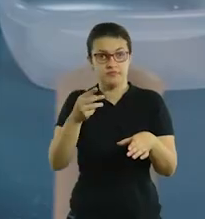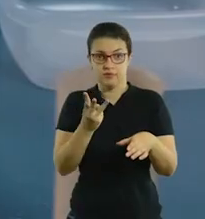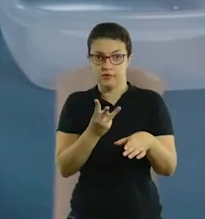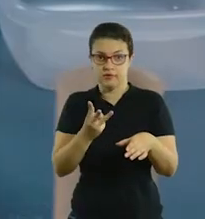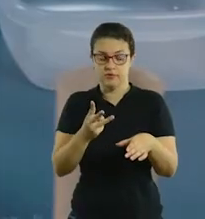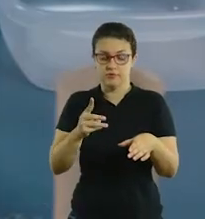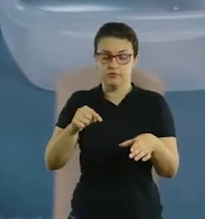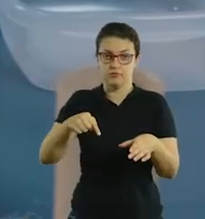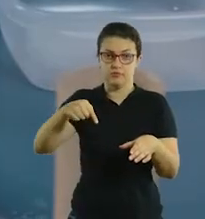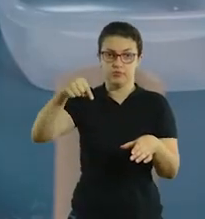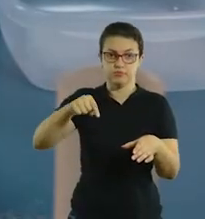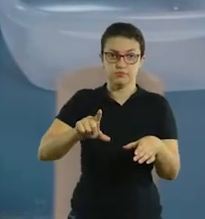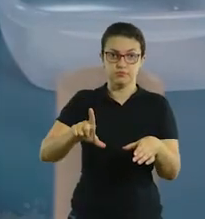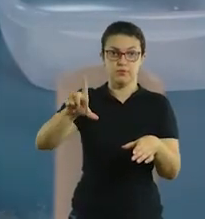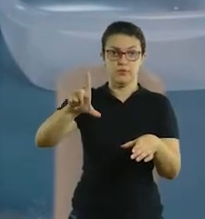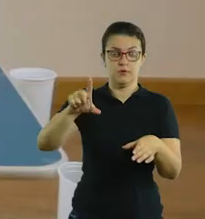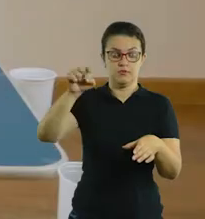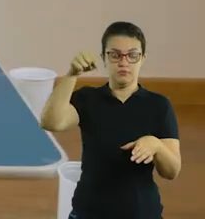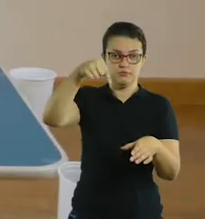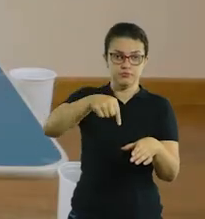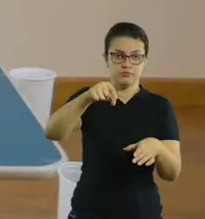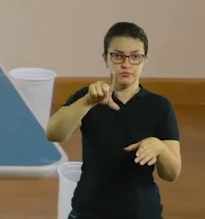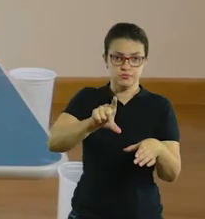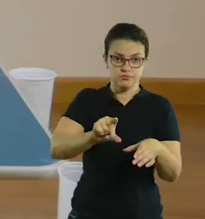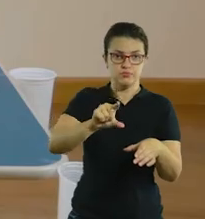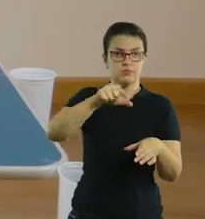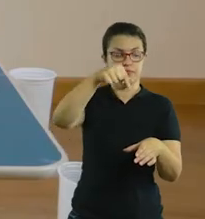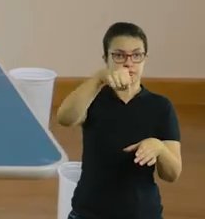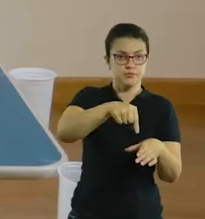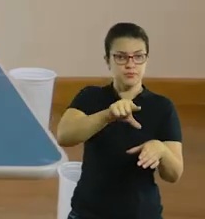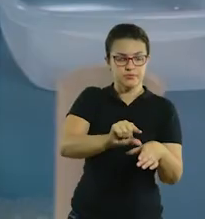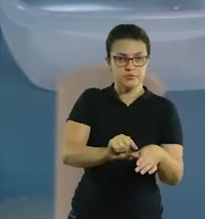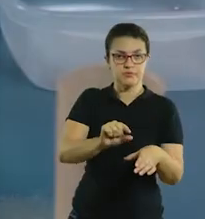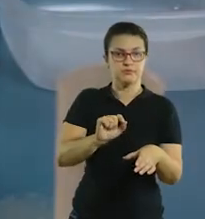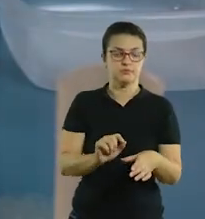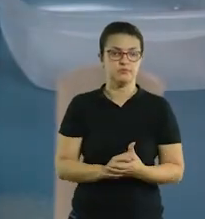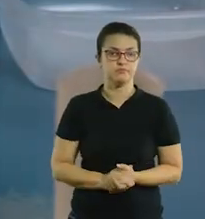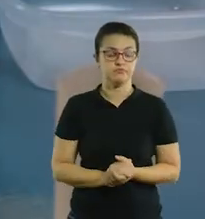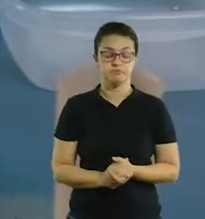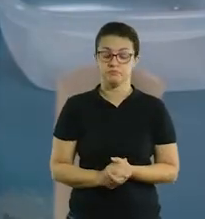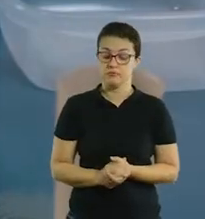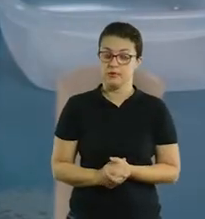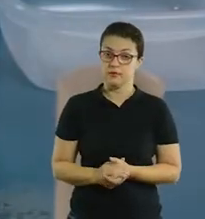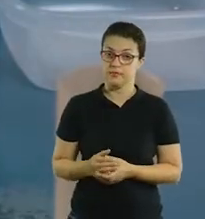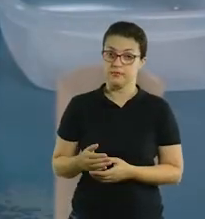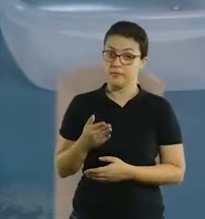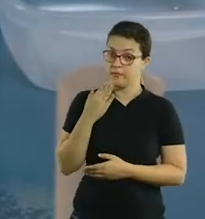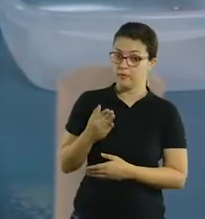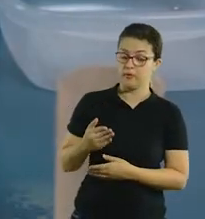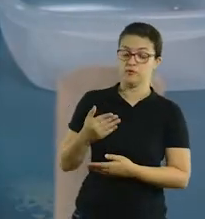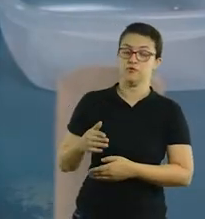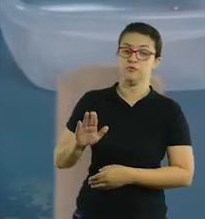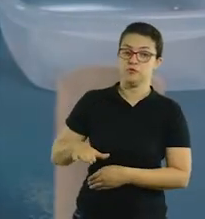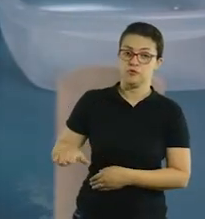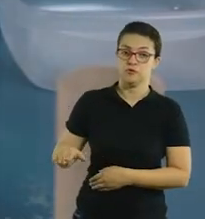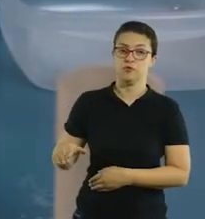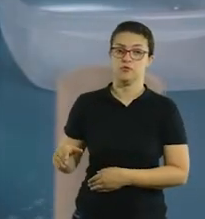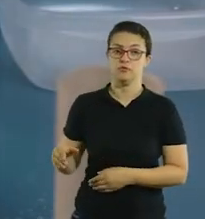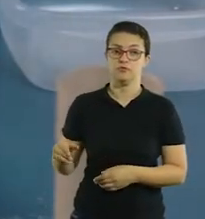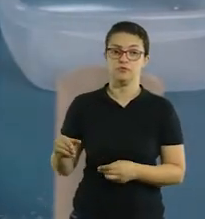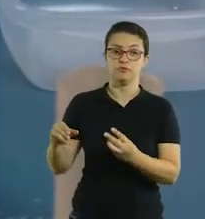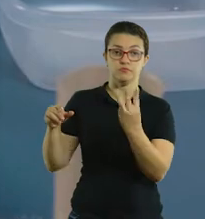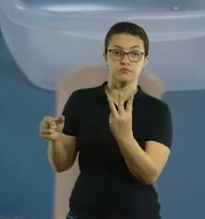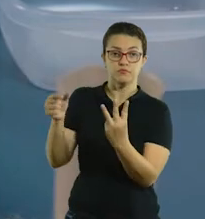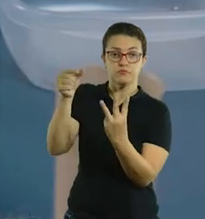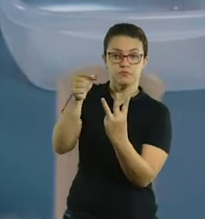tamanhos diferentes, grande, médio e pequeno. E aí você deixa a criança aí encaixando os macarrões dentro